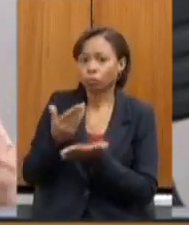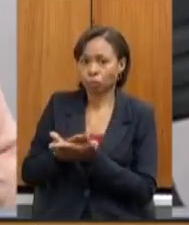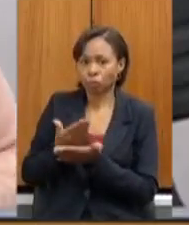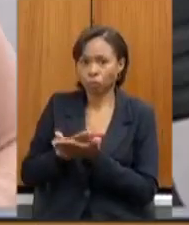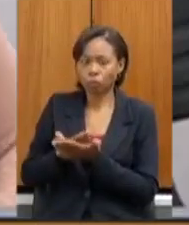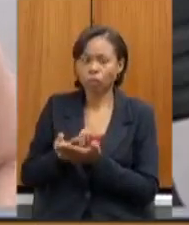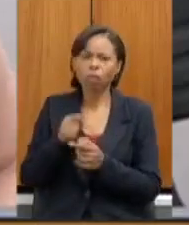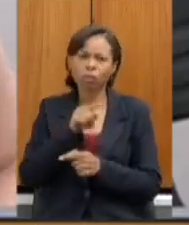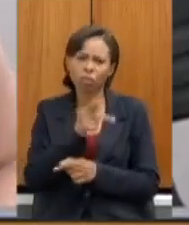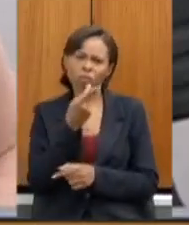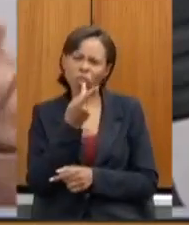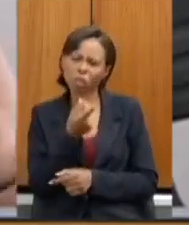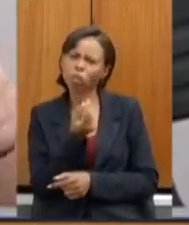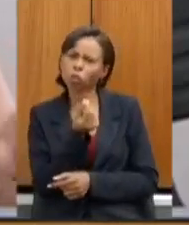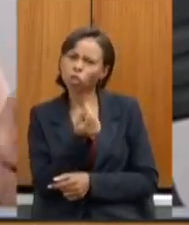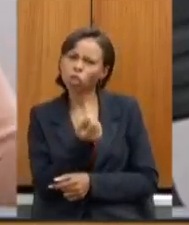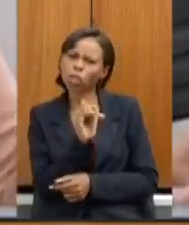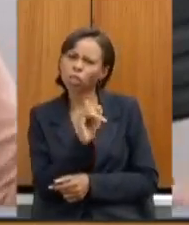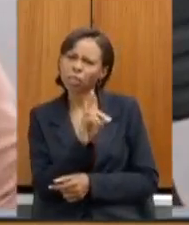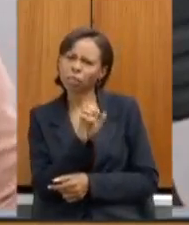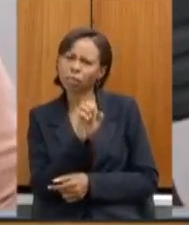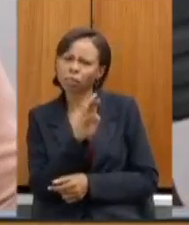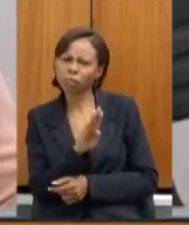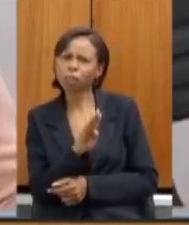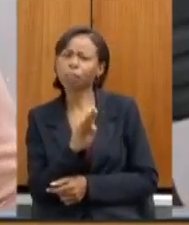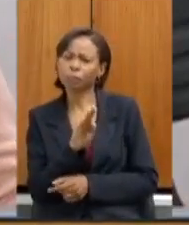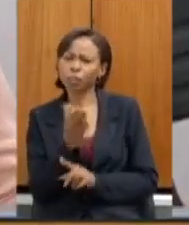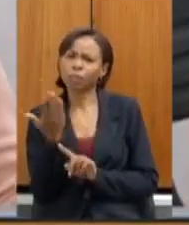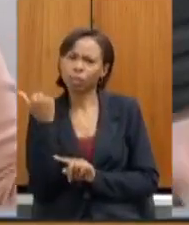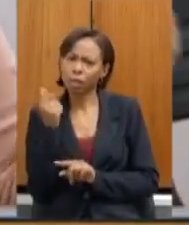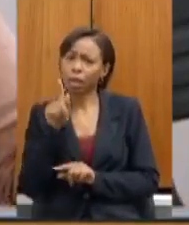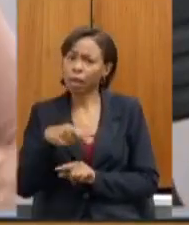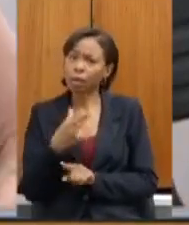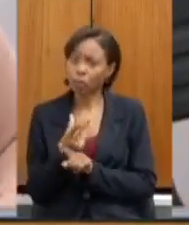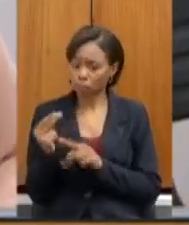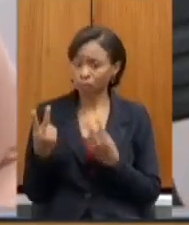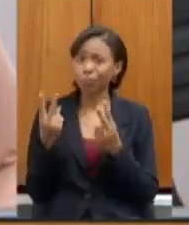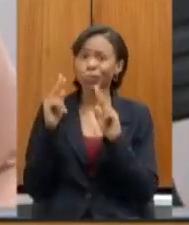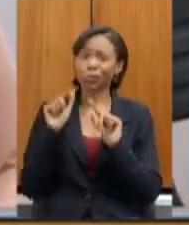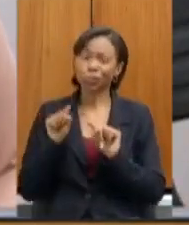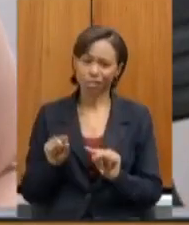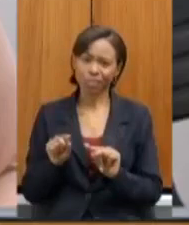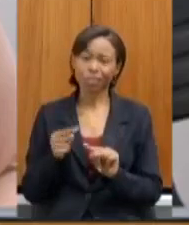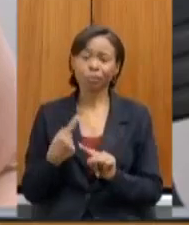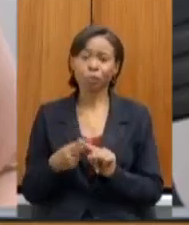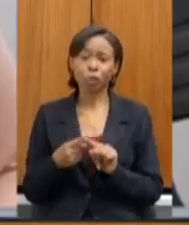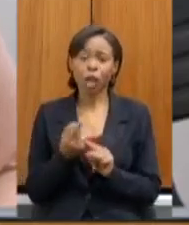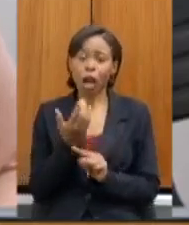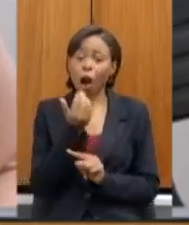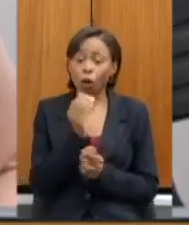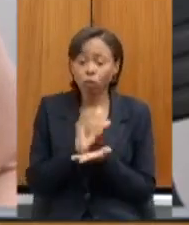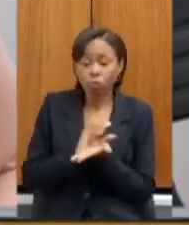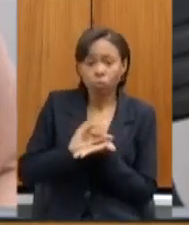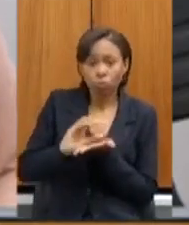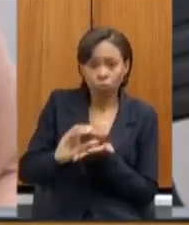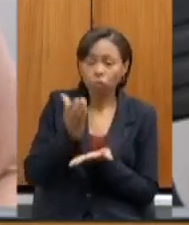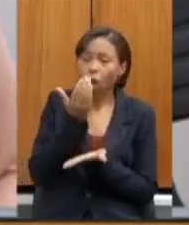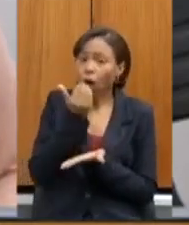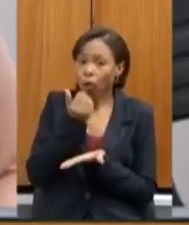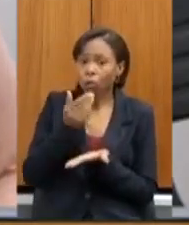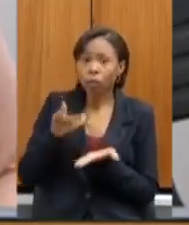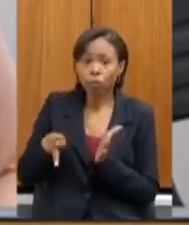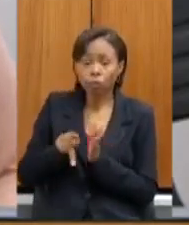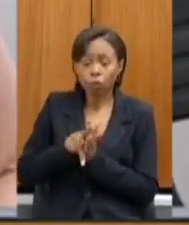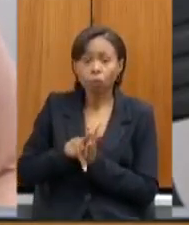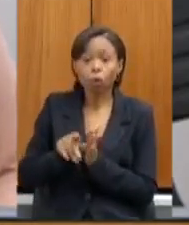que a senhora se referiu diz respeito a essa conquista porque os recursos relacionados à alimentação escolar do programa nacional de